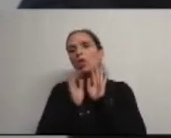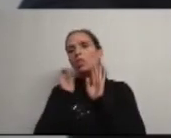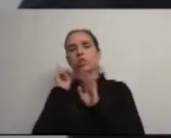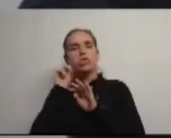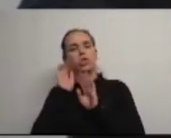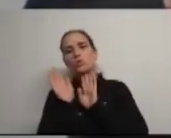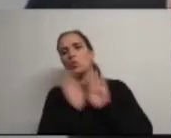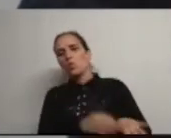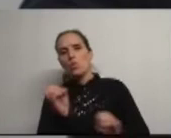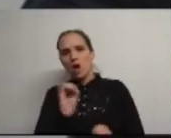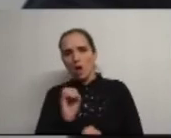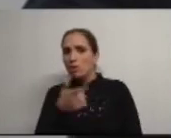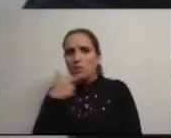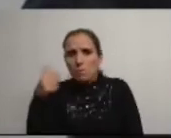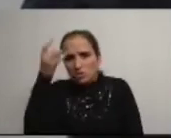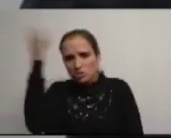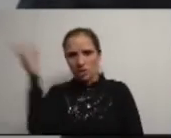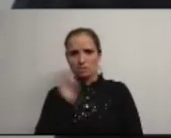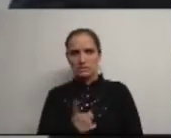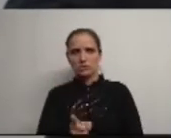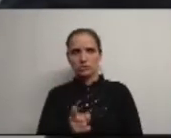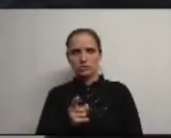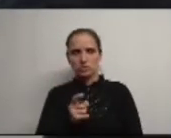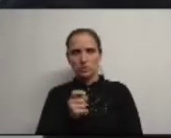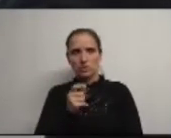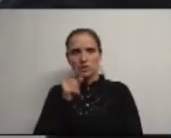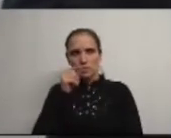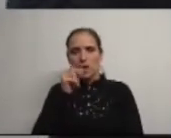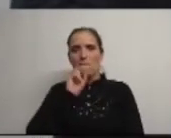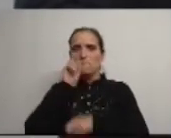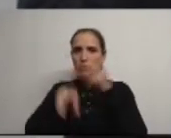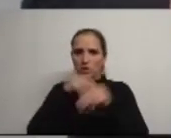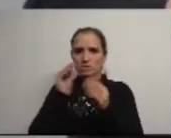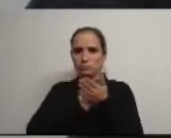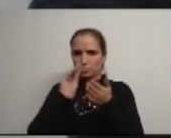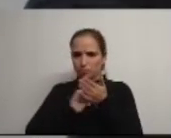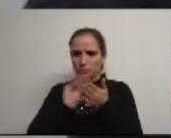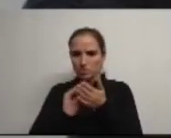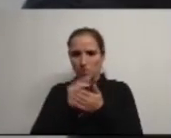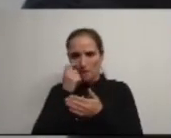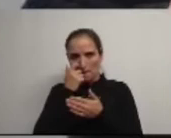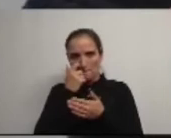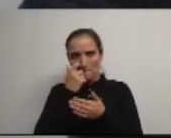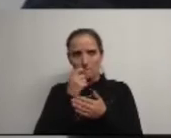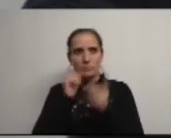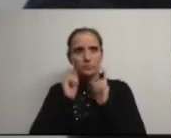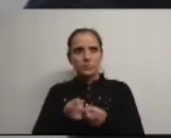narrativa cor-de-rosa mas não podem ser esquecidas. E até o facto de a própria modernização administrativa a bandeira deste grande executivo ter começado em executivos do